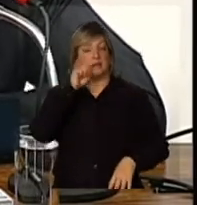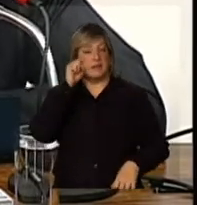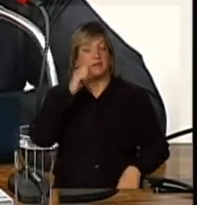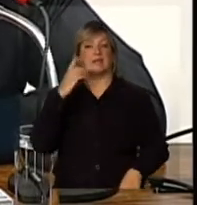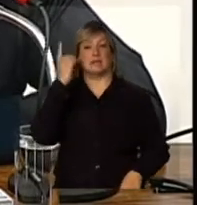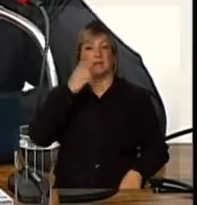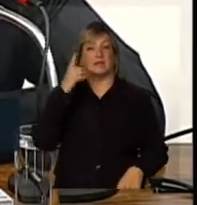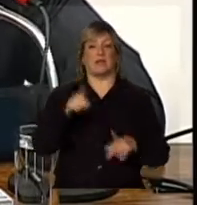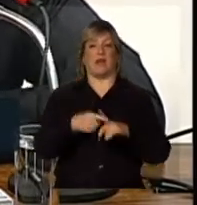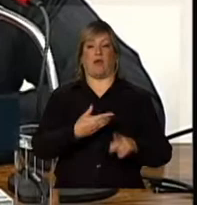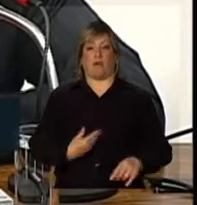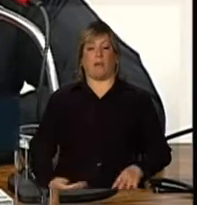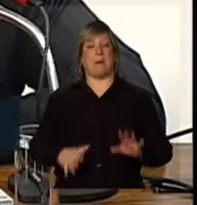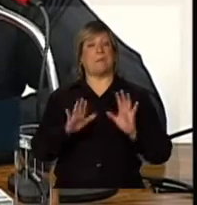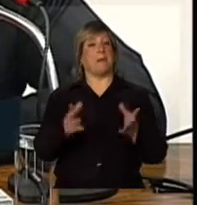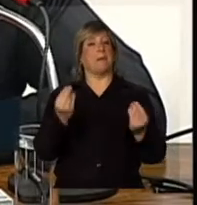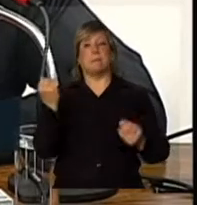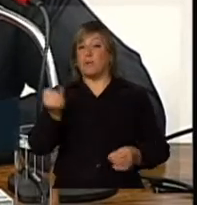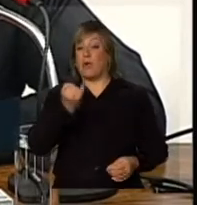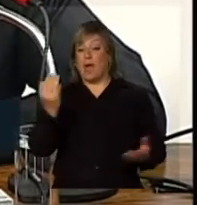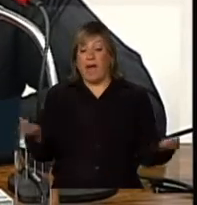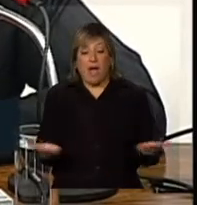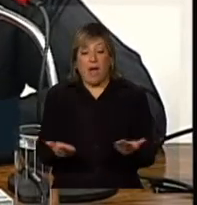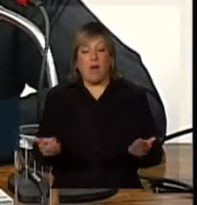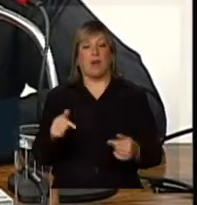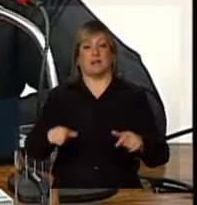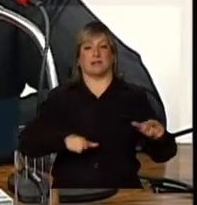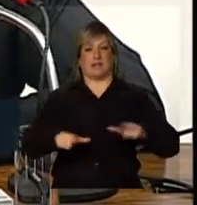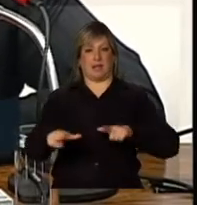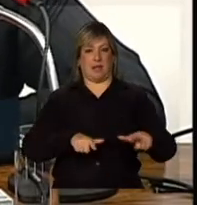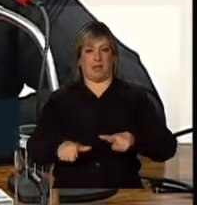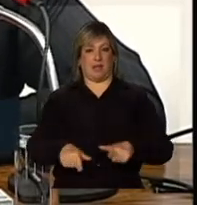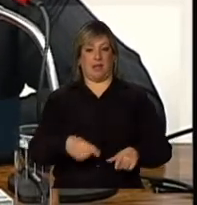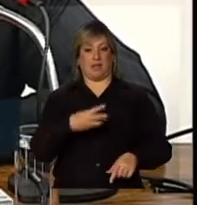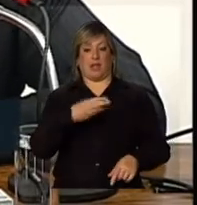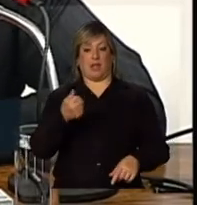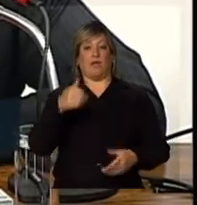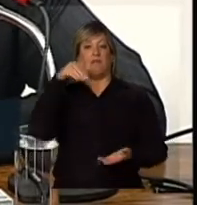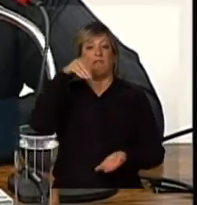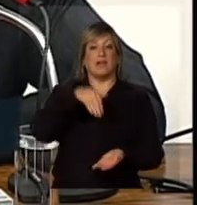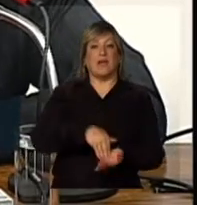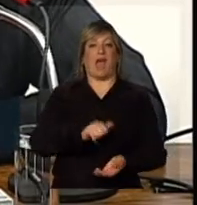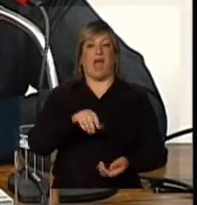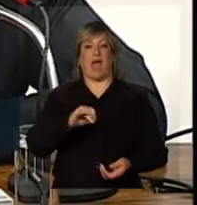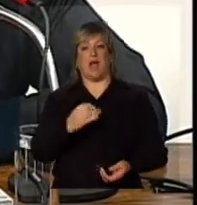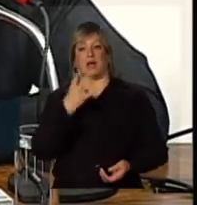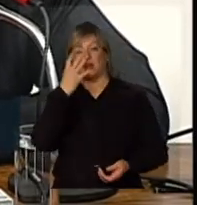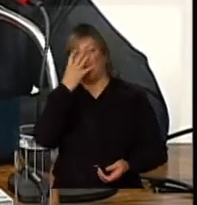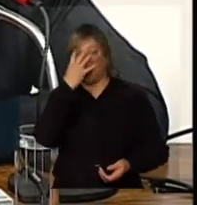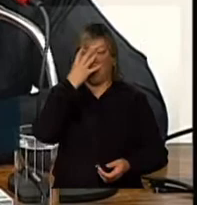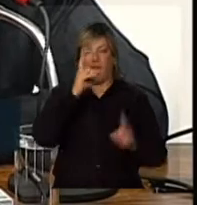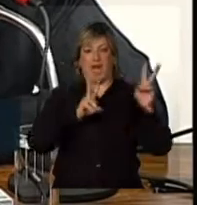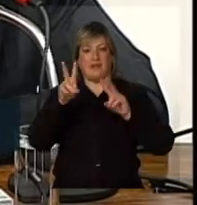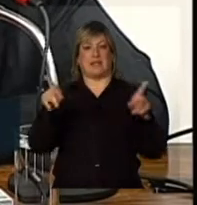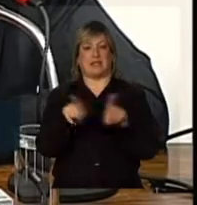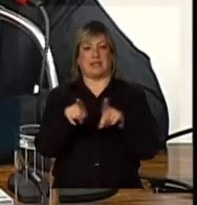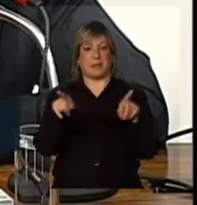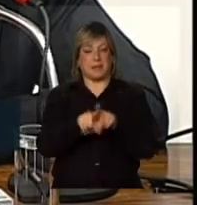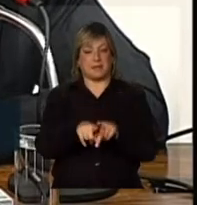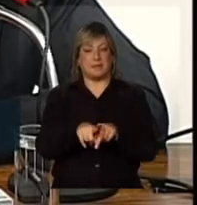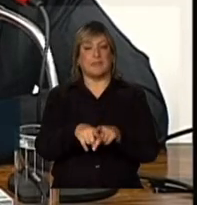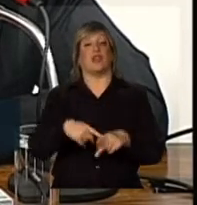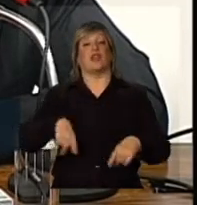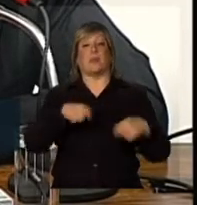importante, para esta operação agora, do final do ano, das férias e do Carnaval, que nós já tivéssemos um texto